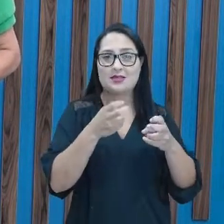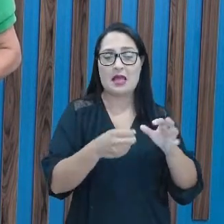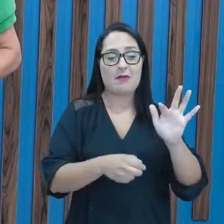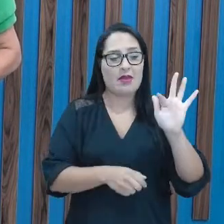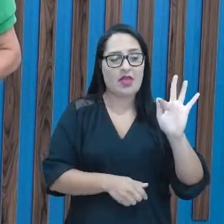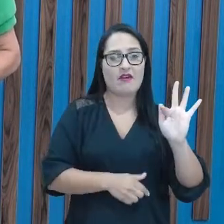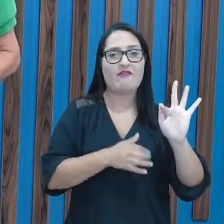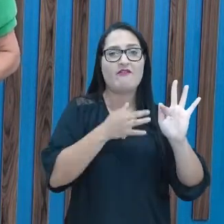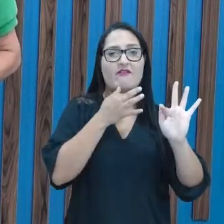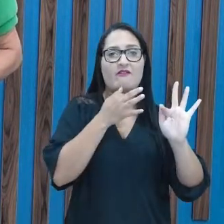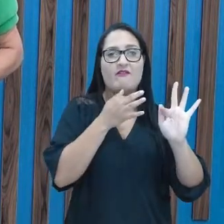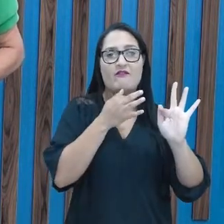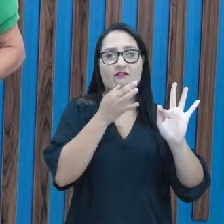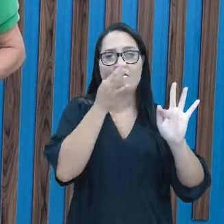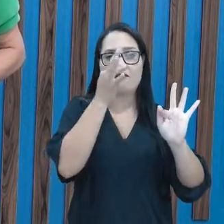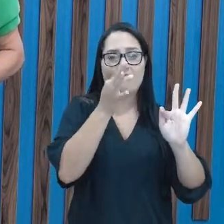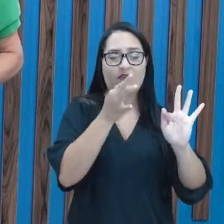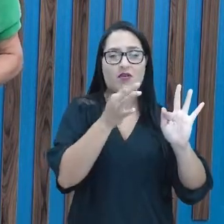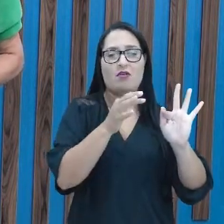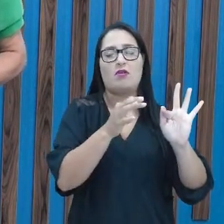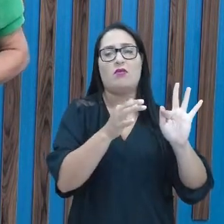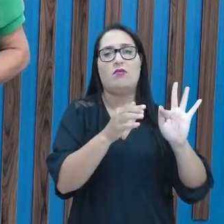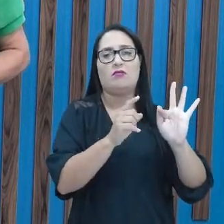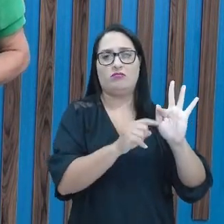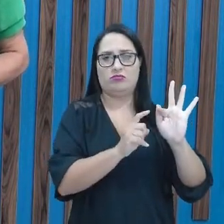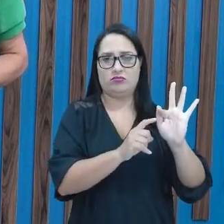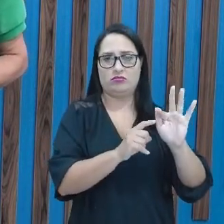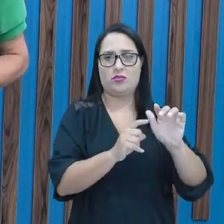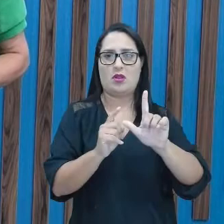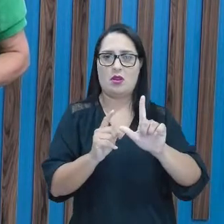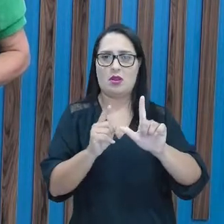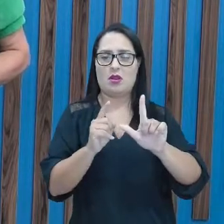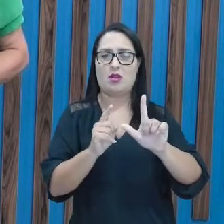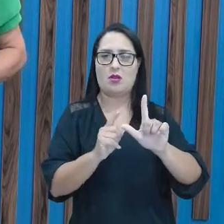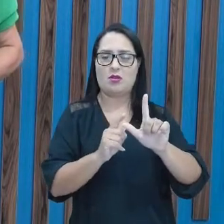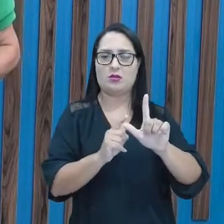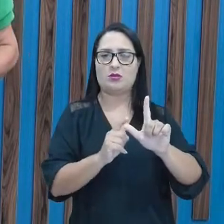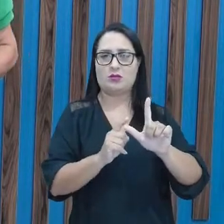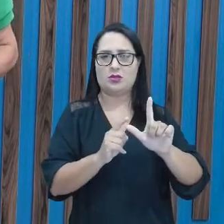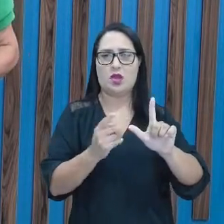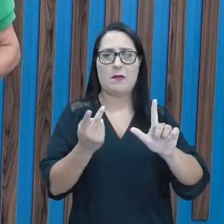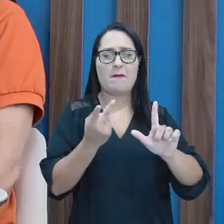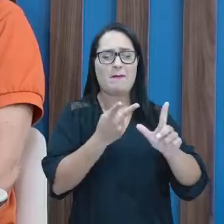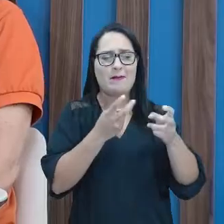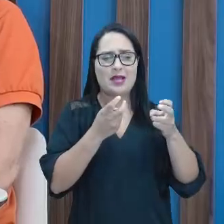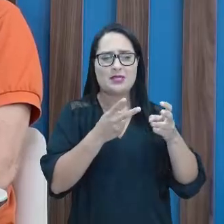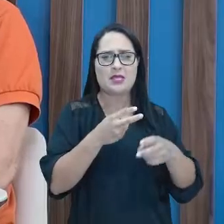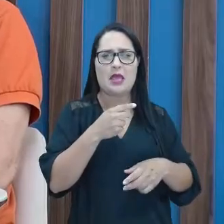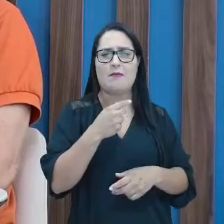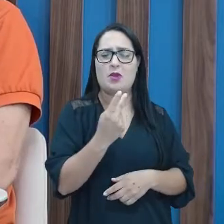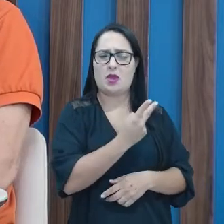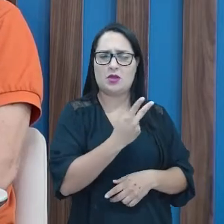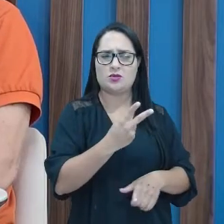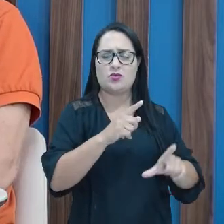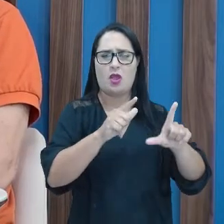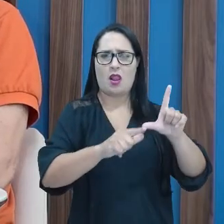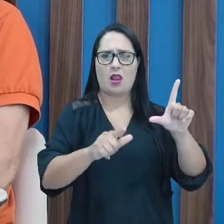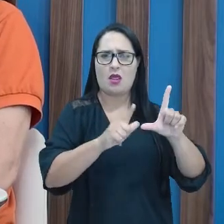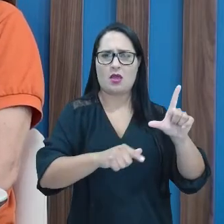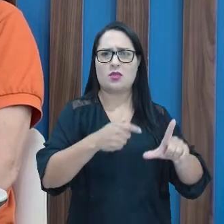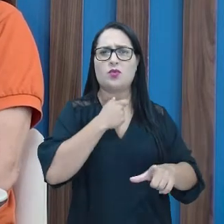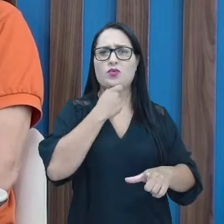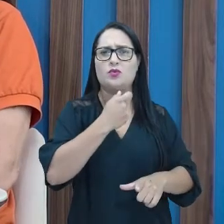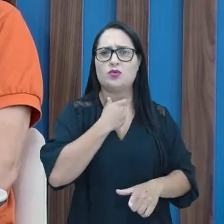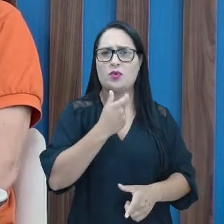Fl, ó. Fl, F, L. Flores. E nem sempre o dígrafo, ele é composto